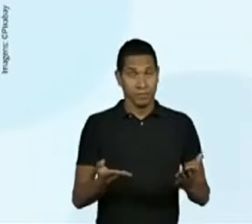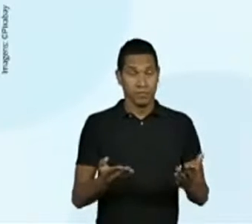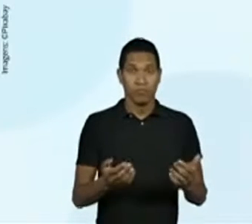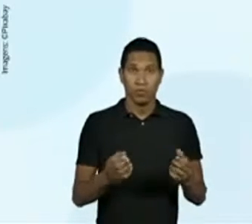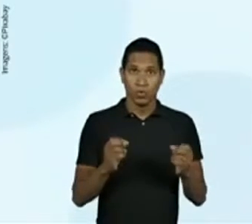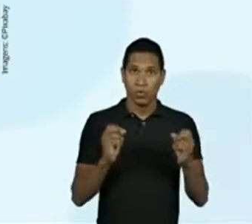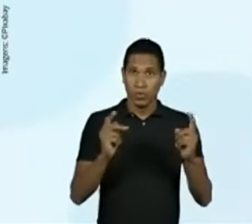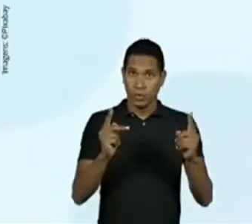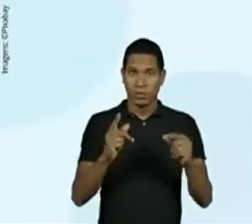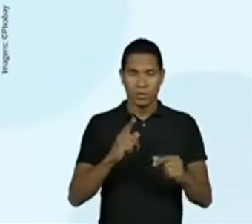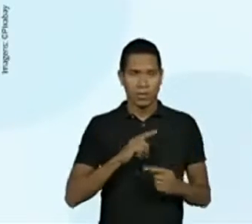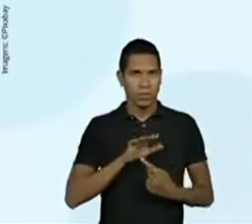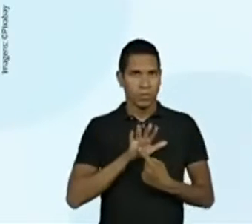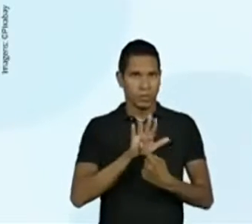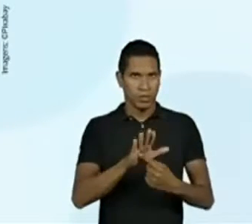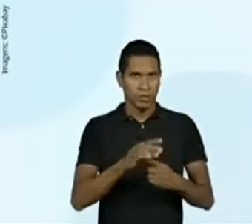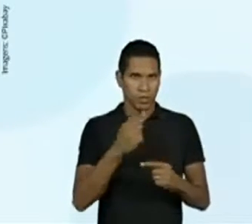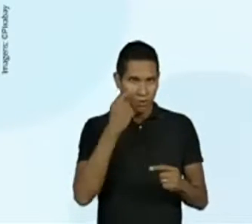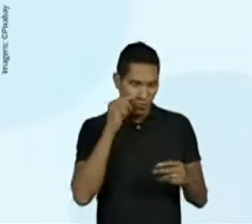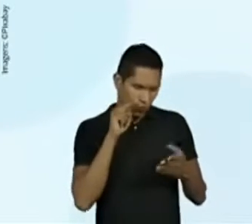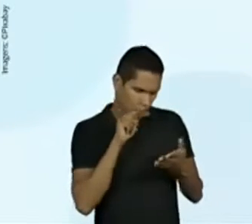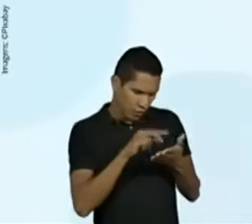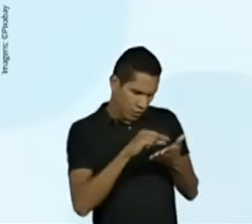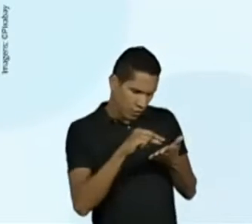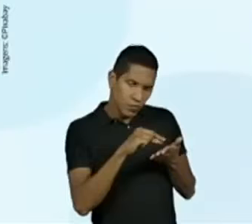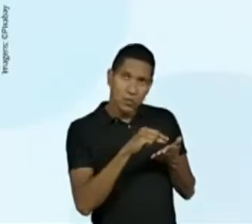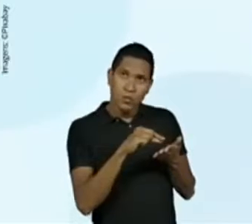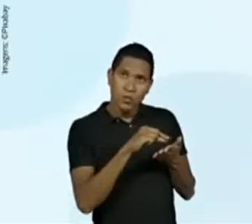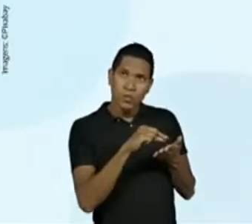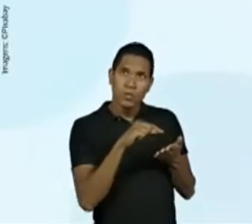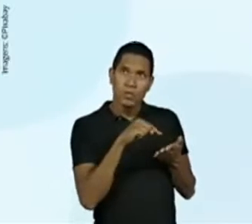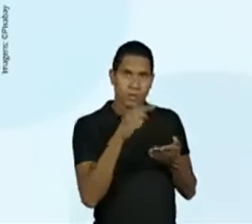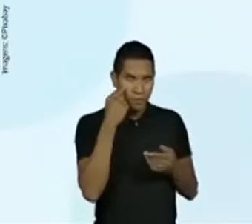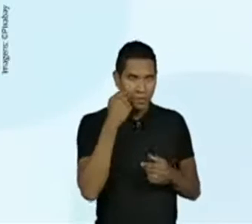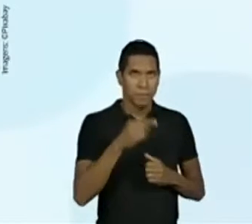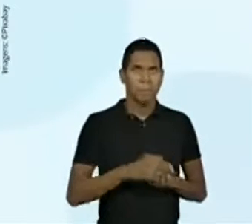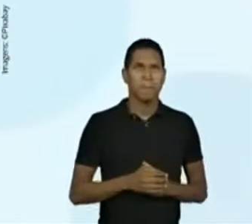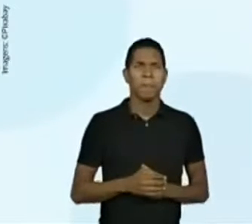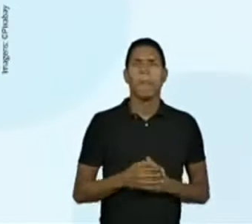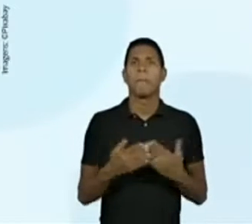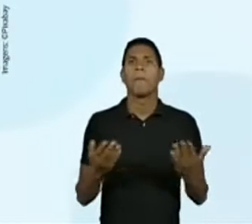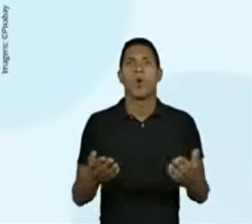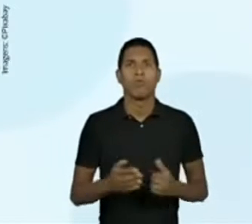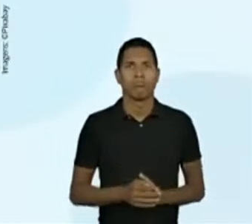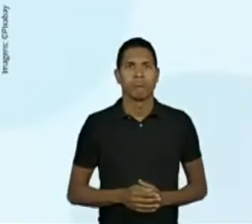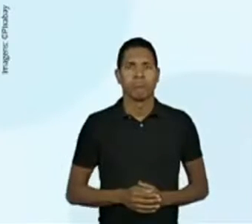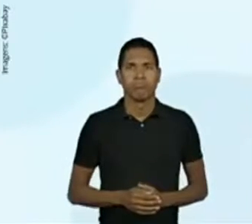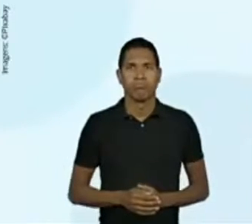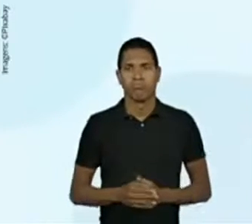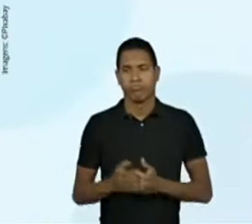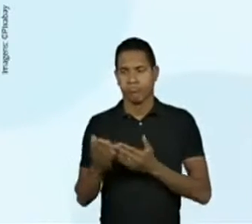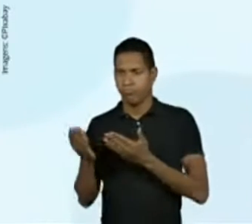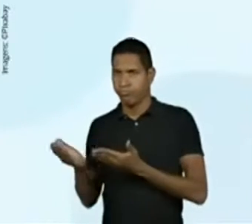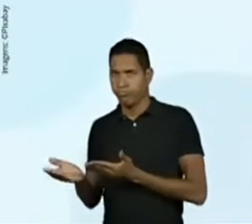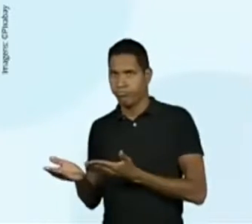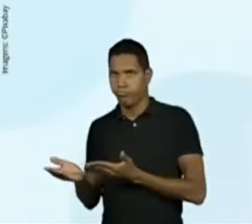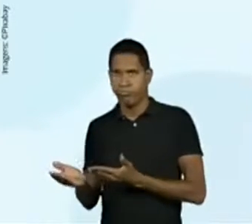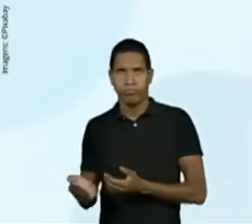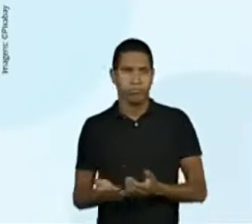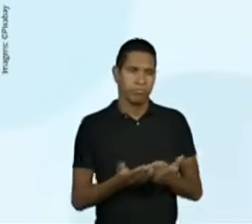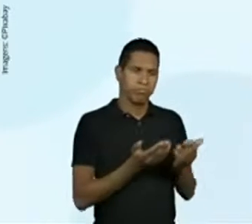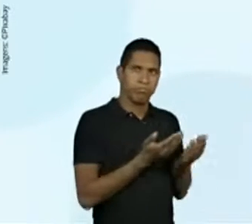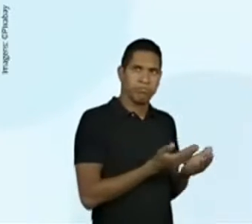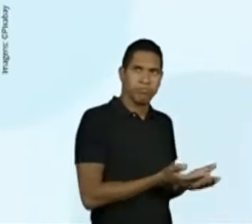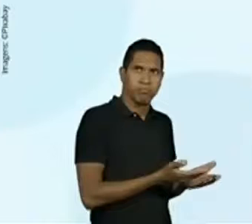como está no termômetro. E então, qual dessas pessoas... A pessoa